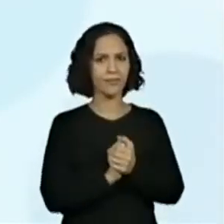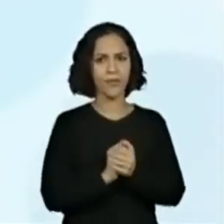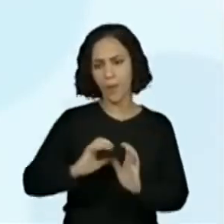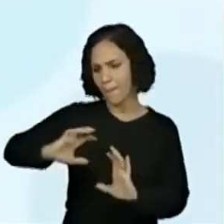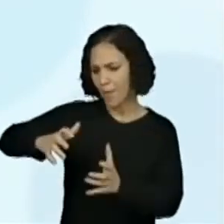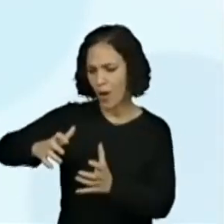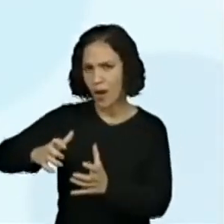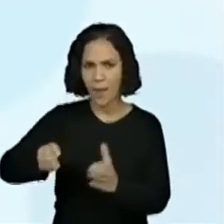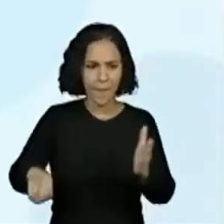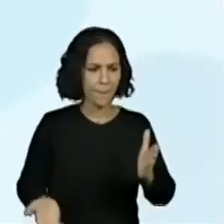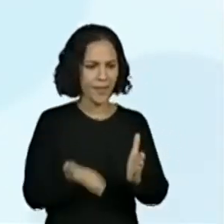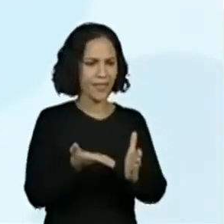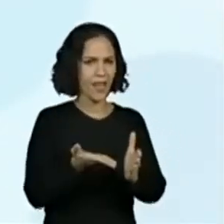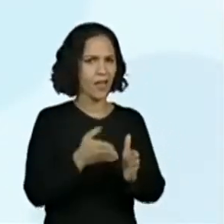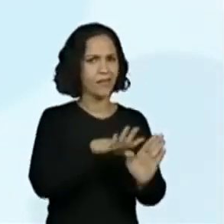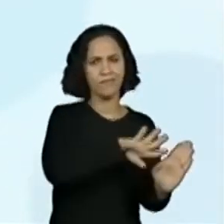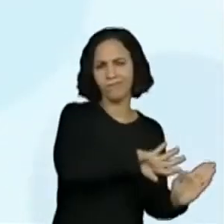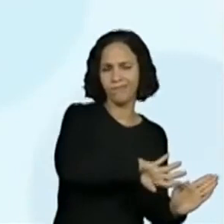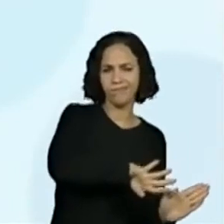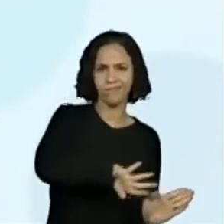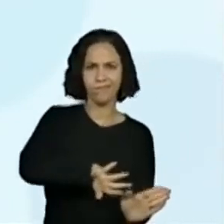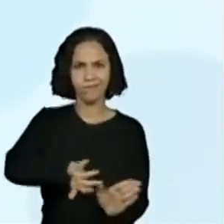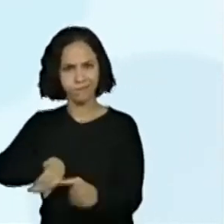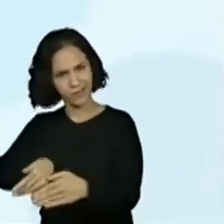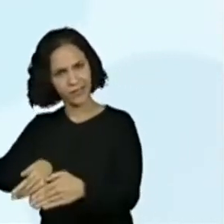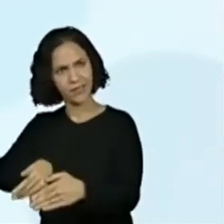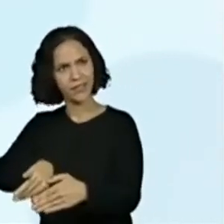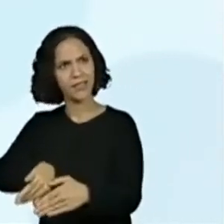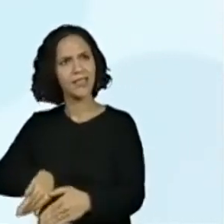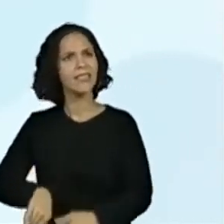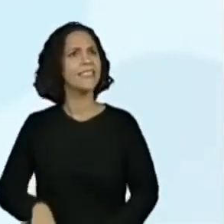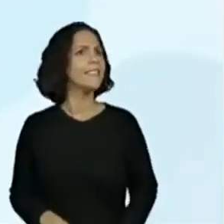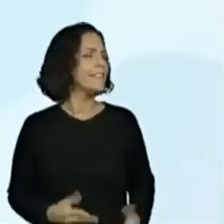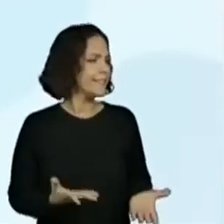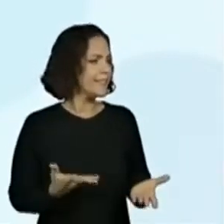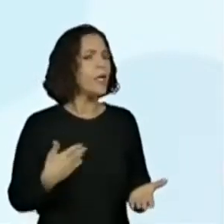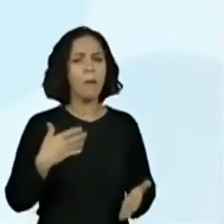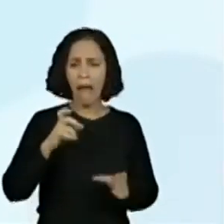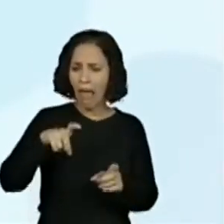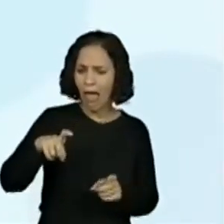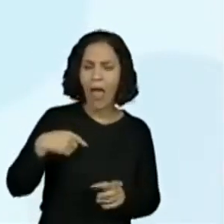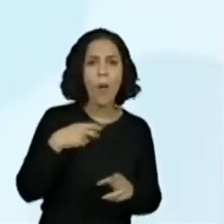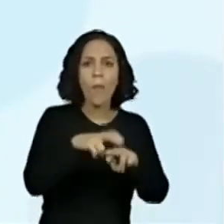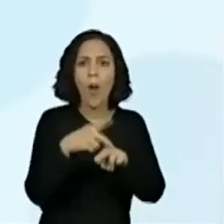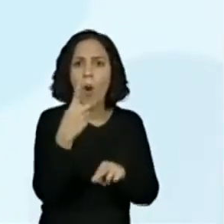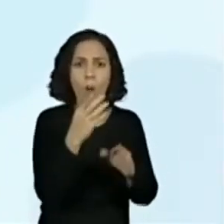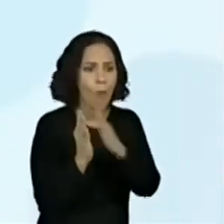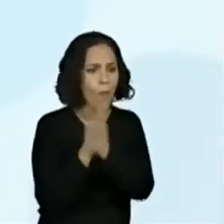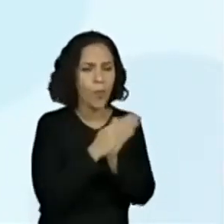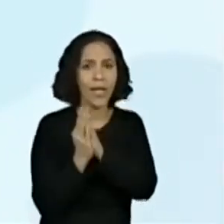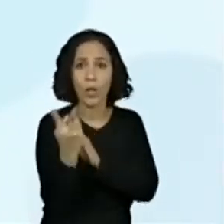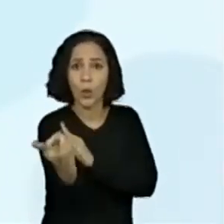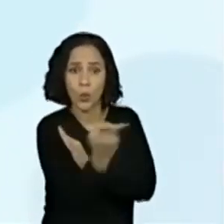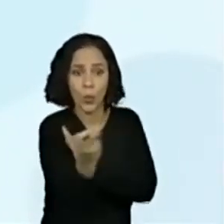peteca, com que ainda há pouco brincavam, por causa de uma boneca, duas meninas brigavam.